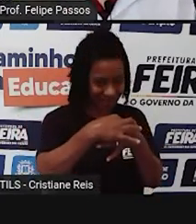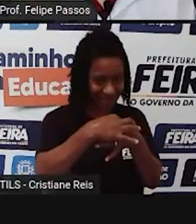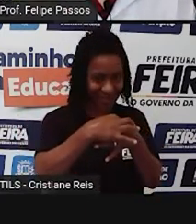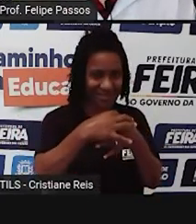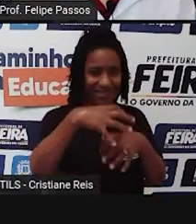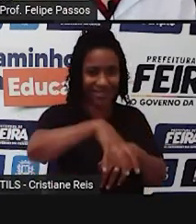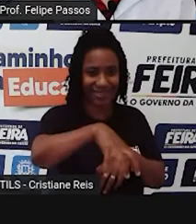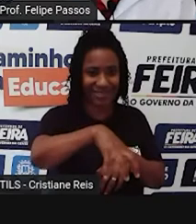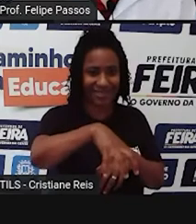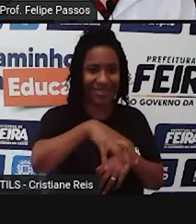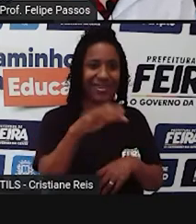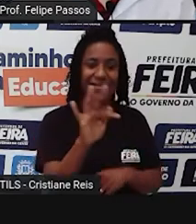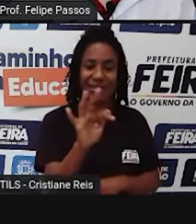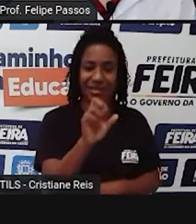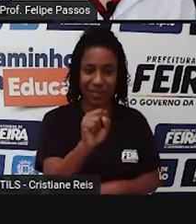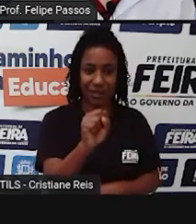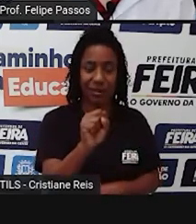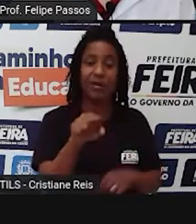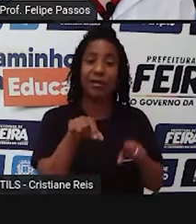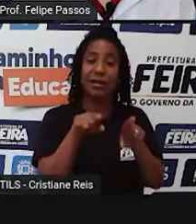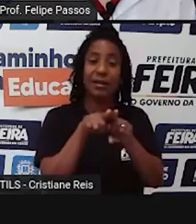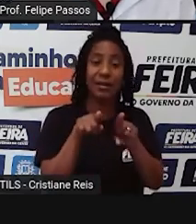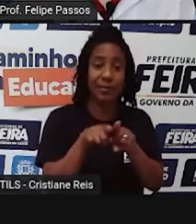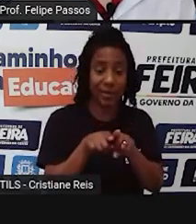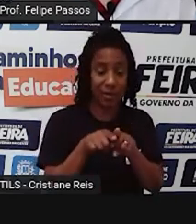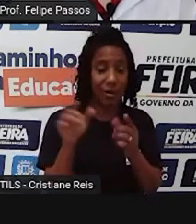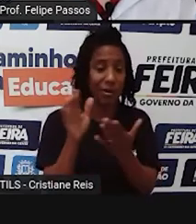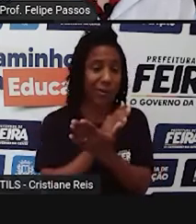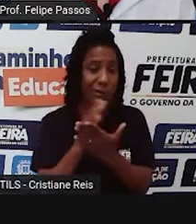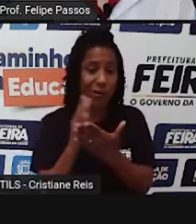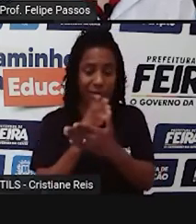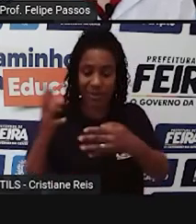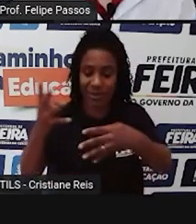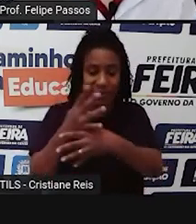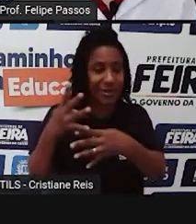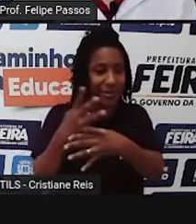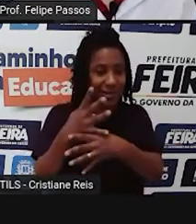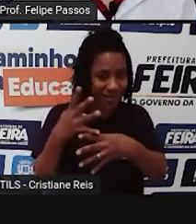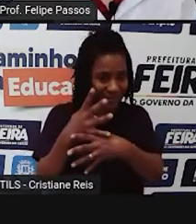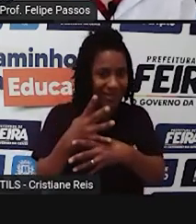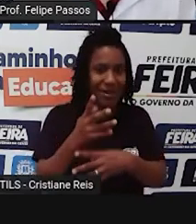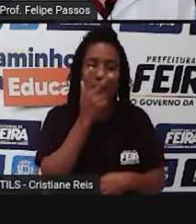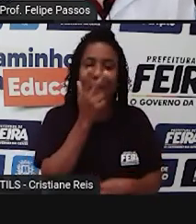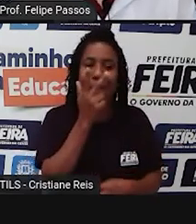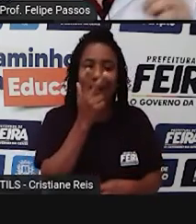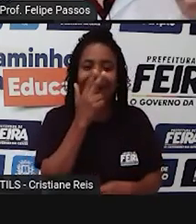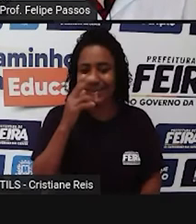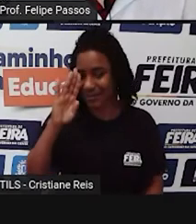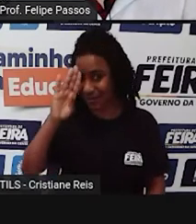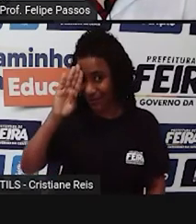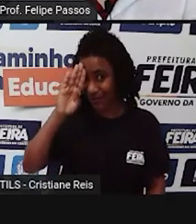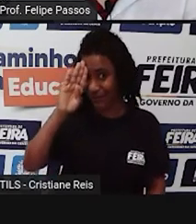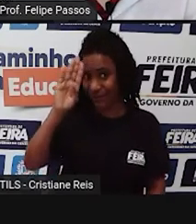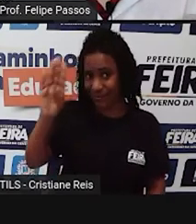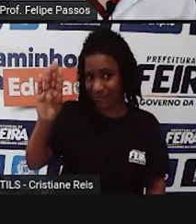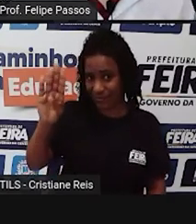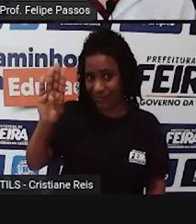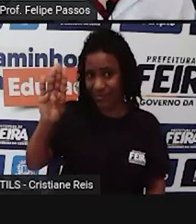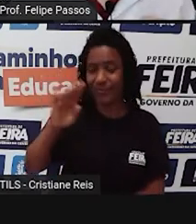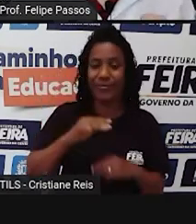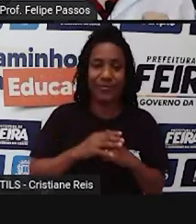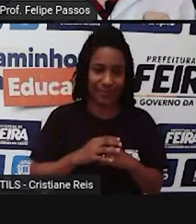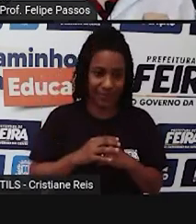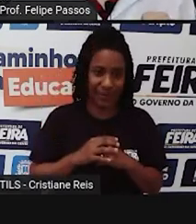Cidades que compõem a chamada região metropolitana. Então, são cidades que muitas vezes elas vão buscar